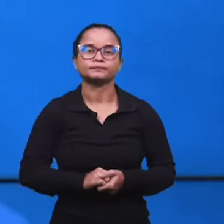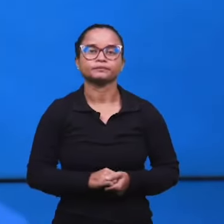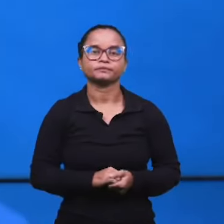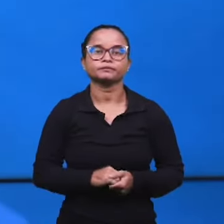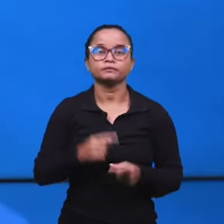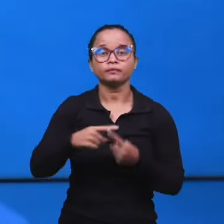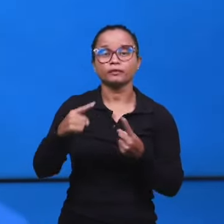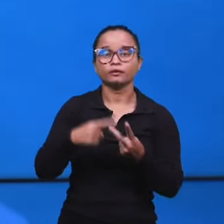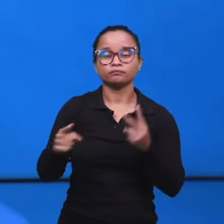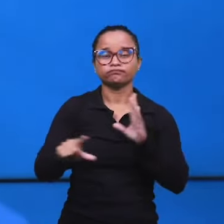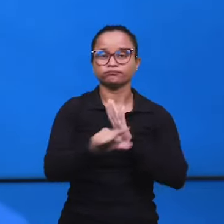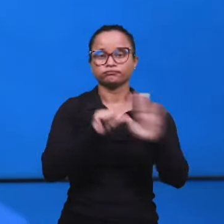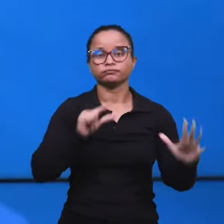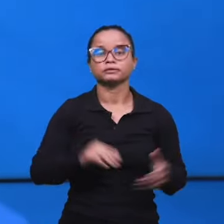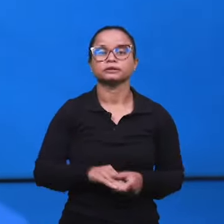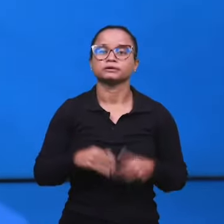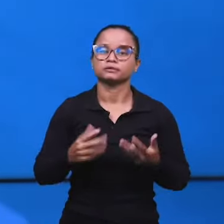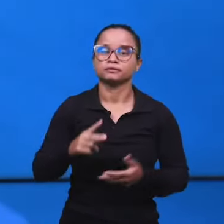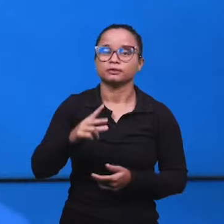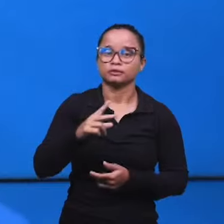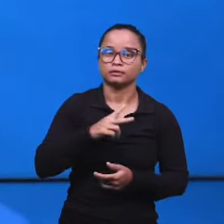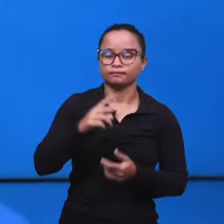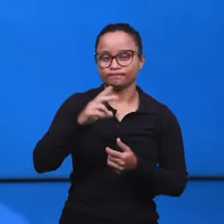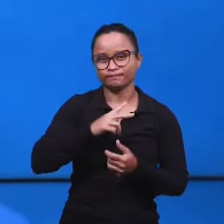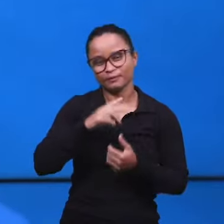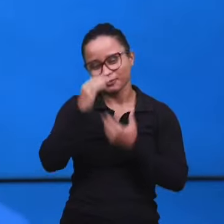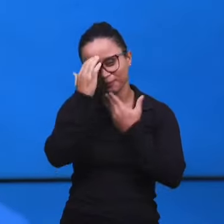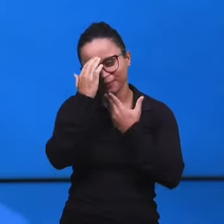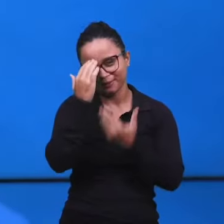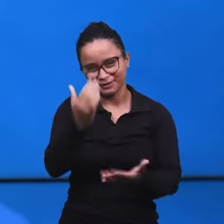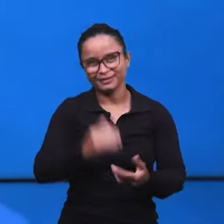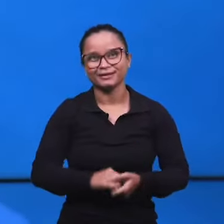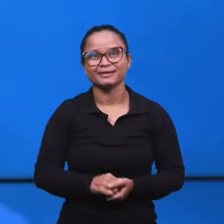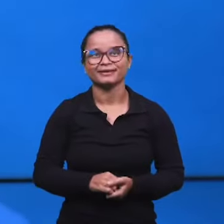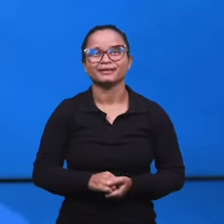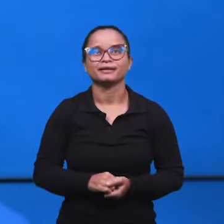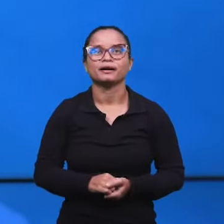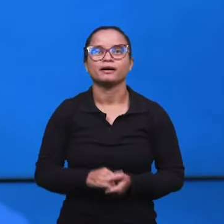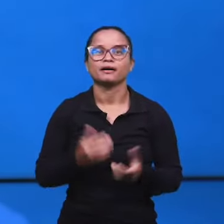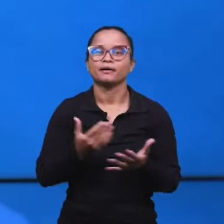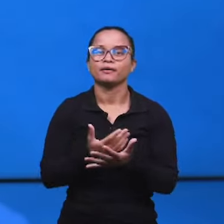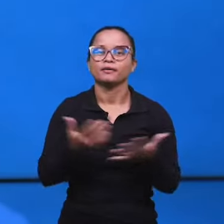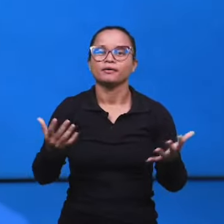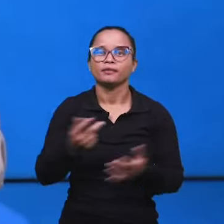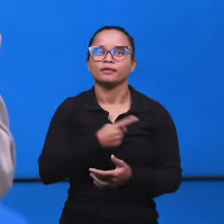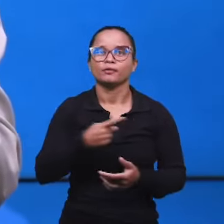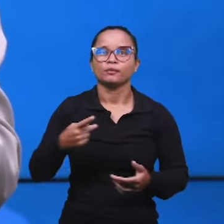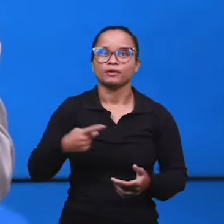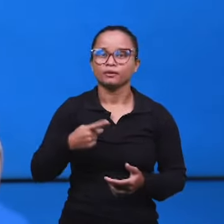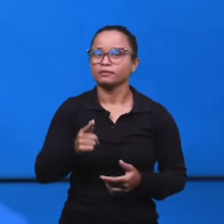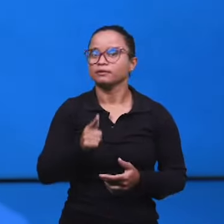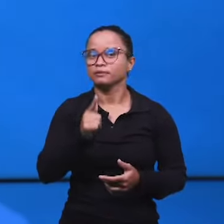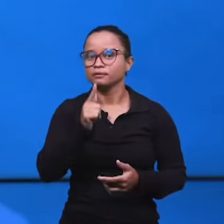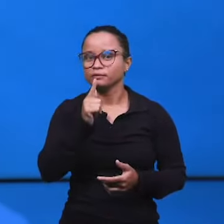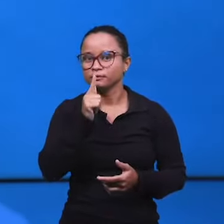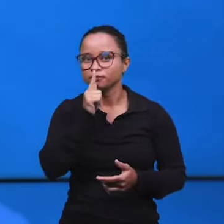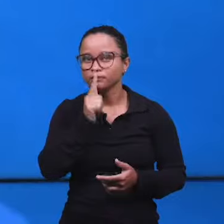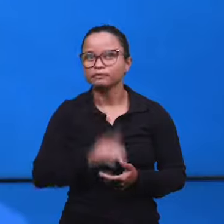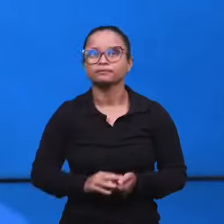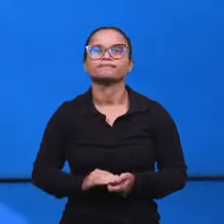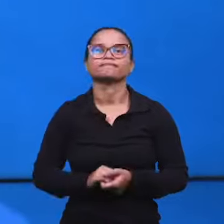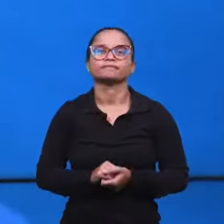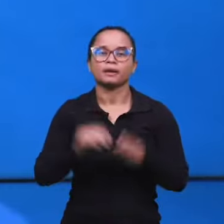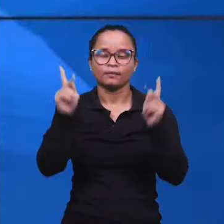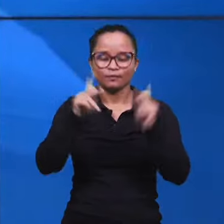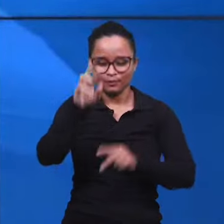entre esses dois versículos. Particularmente, muito obrigado pela saudação ao pastor Gilson. Deus te abençoe, a